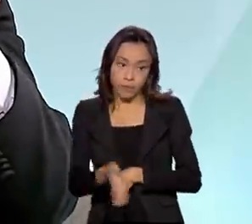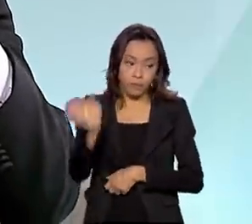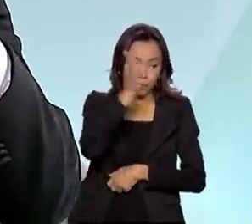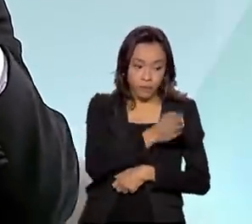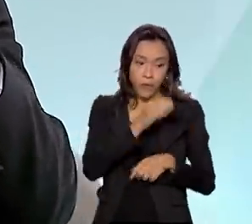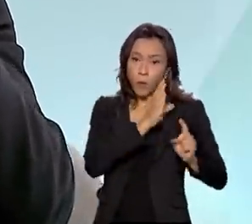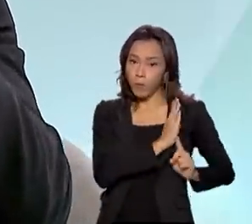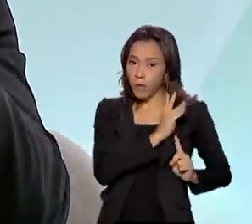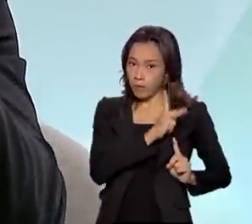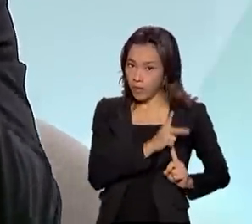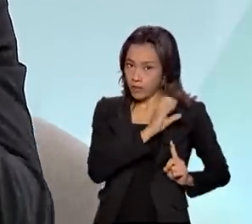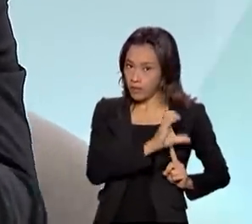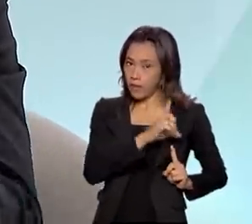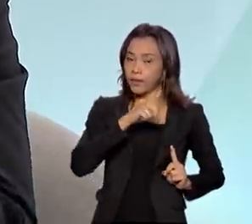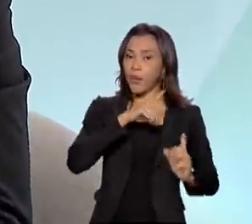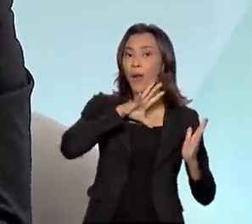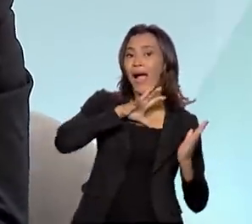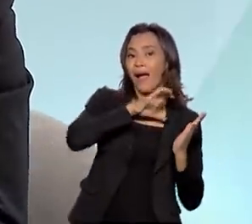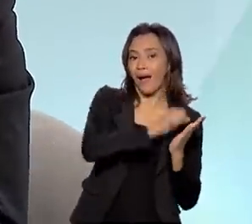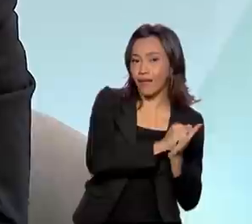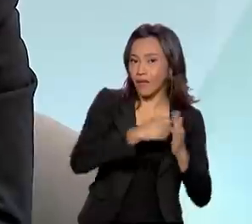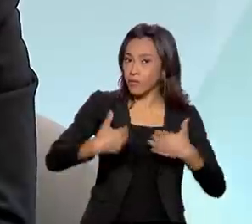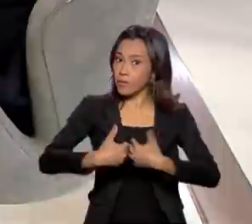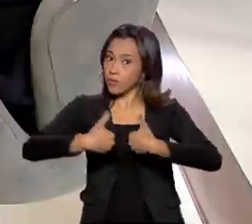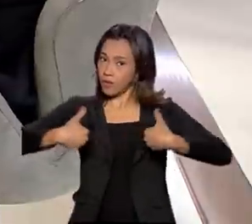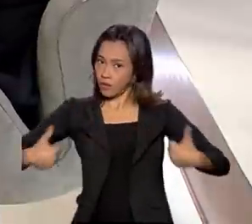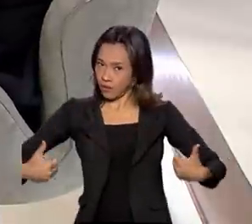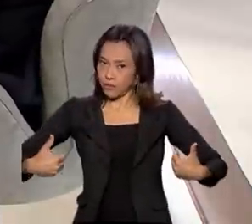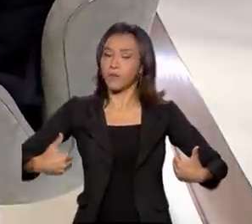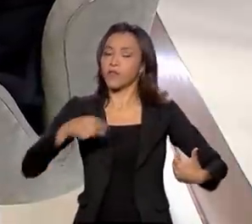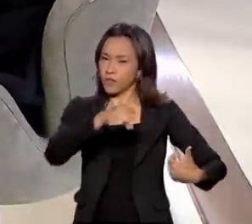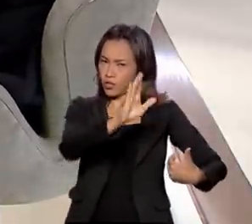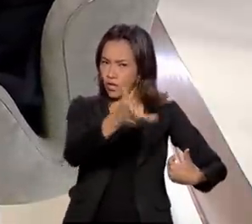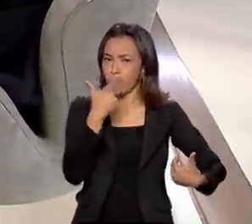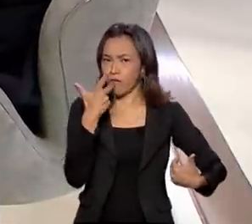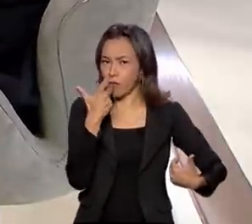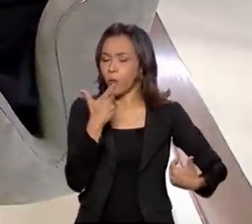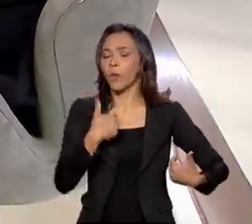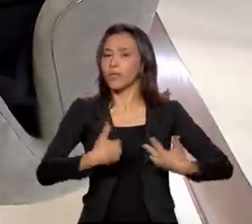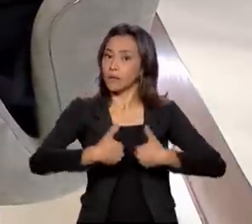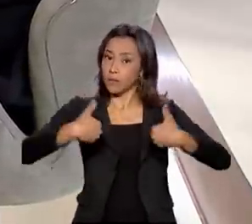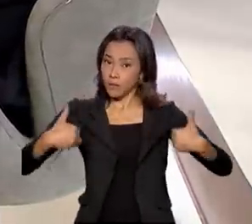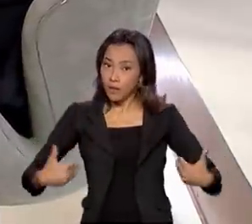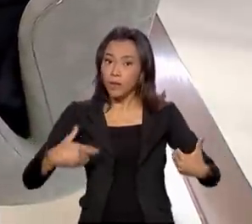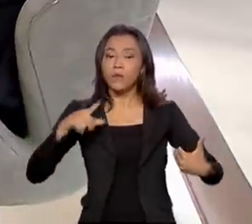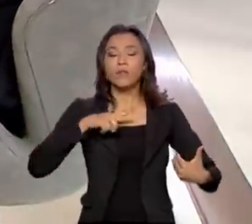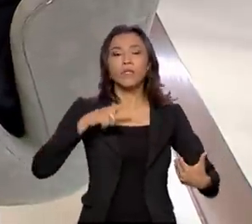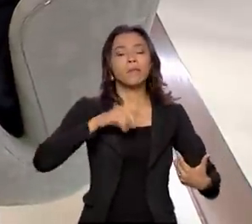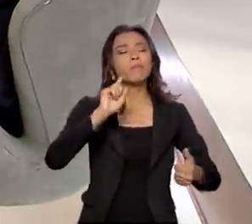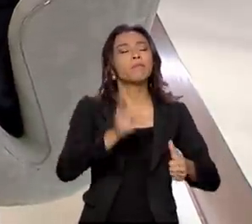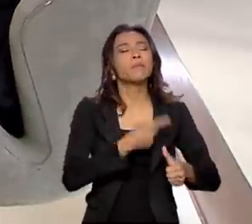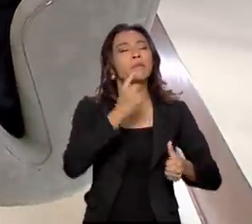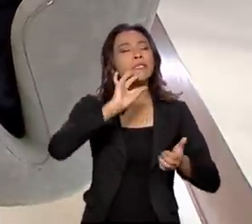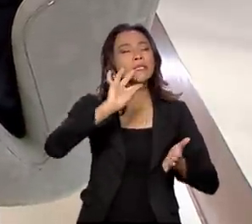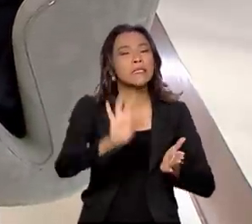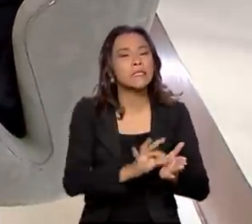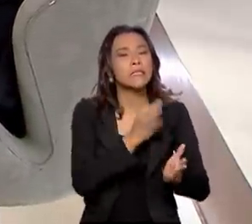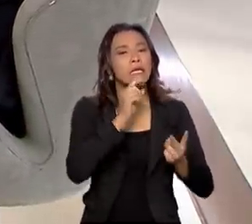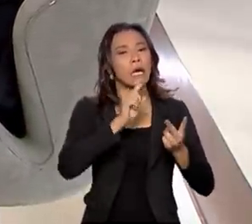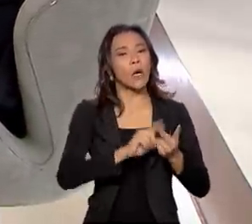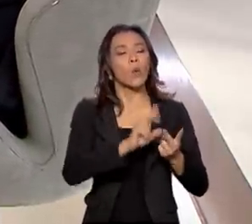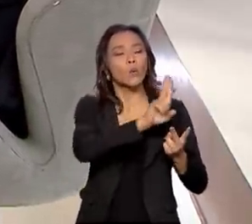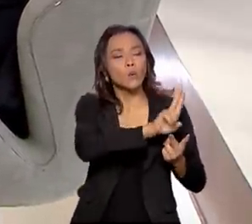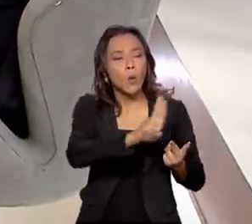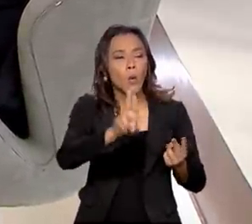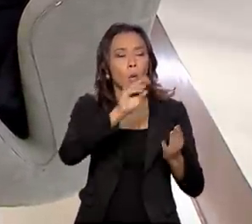ele tem um cadastro inseparado, como você muito bem falou, ele tem, inclusive, todo um credenciamento, passa por